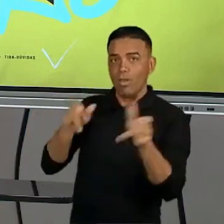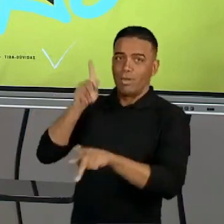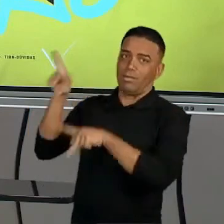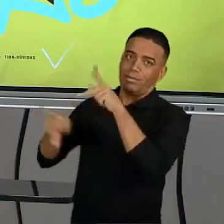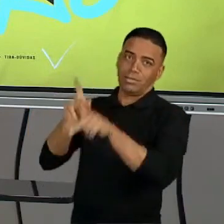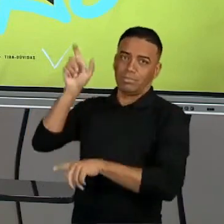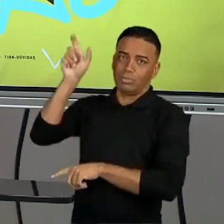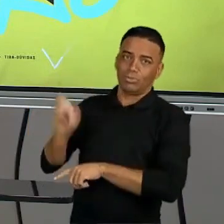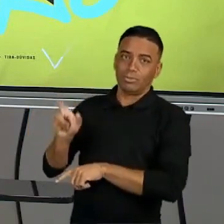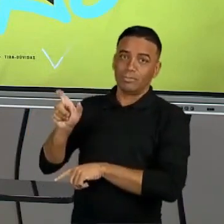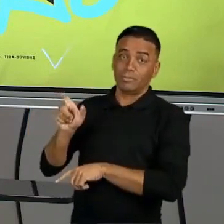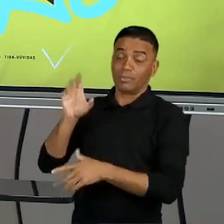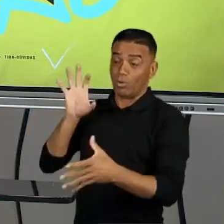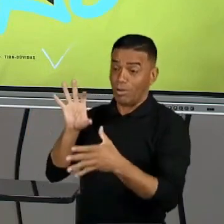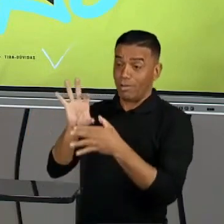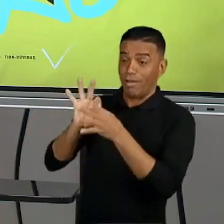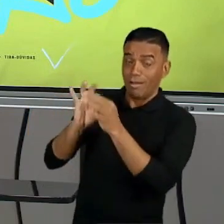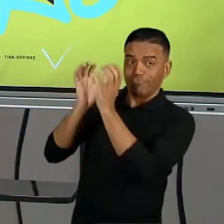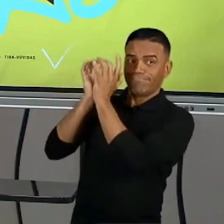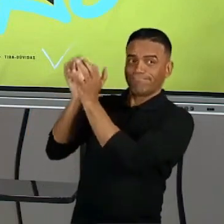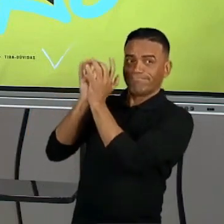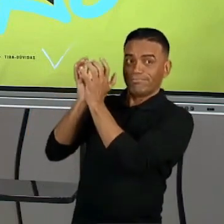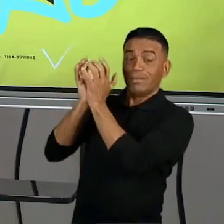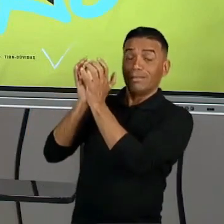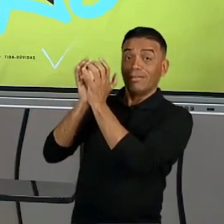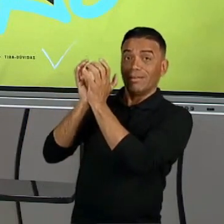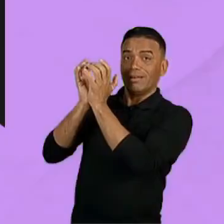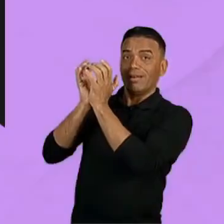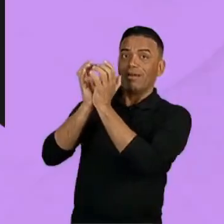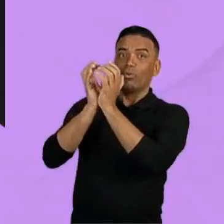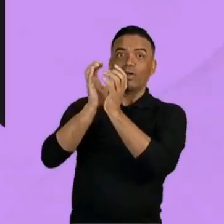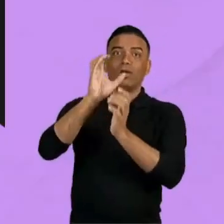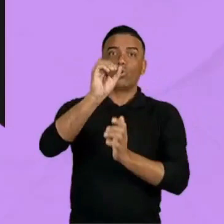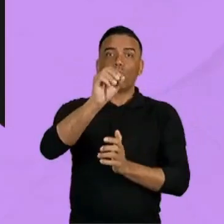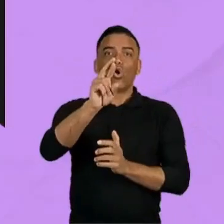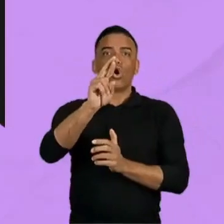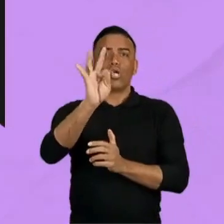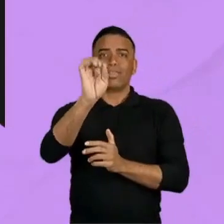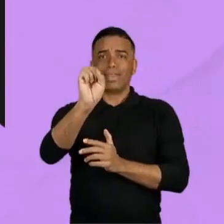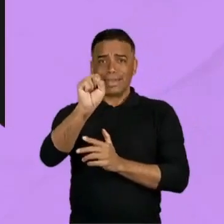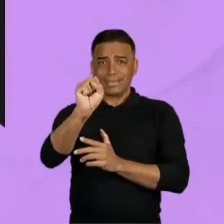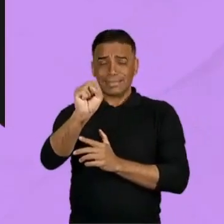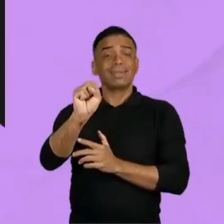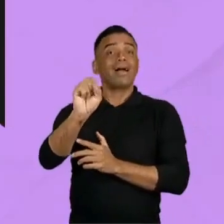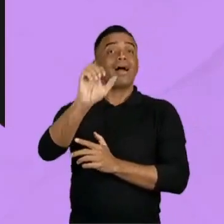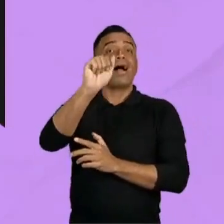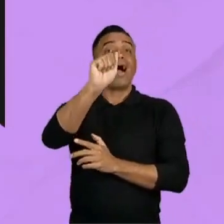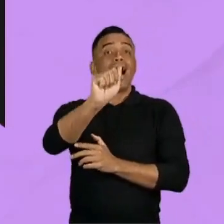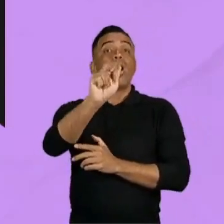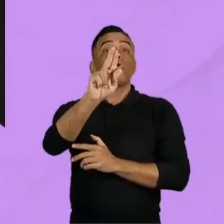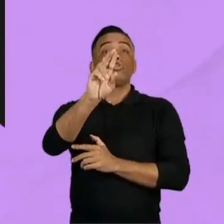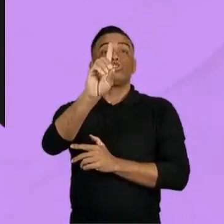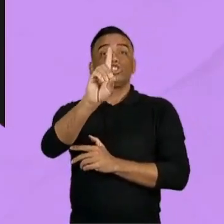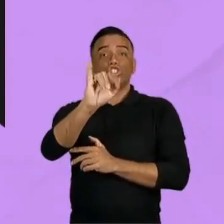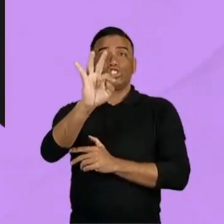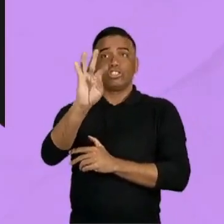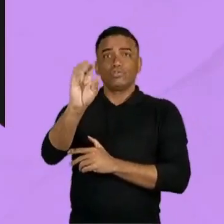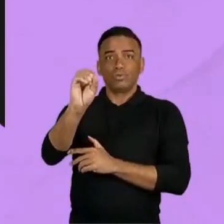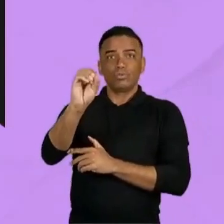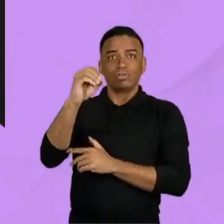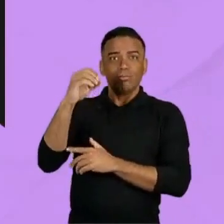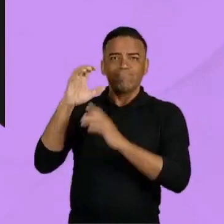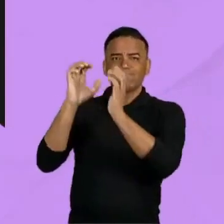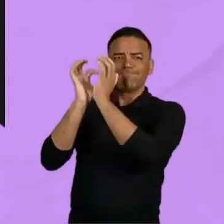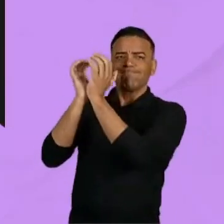tem essa associação, não só de ativação dessa parte do lado do cérebro, que é o córtex auditivo, como também a ativação da região mais inteira do